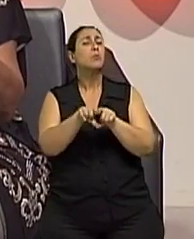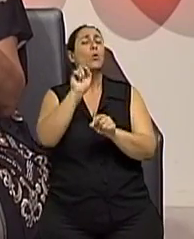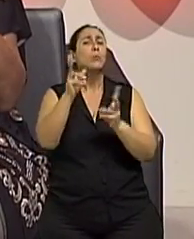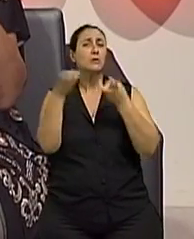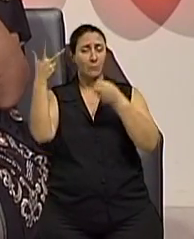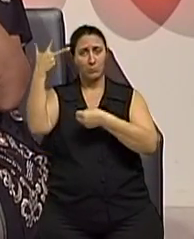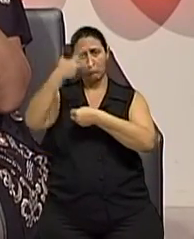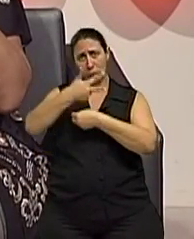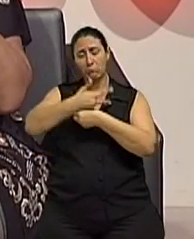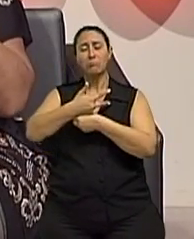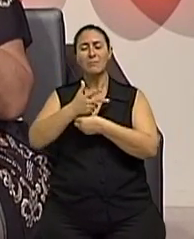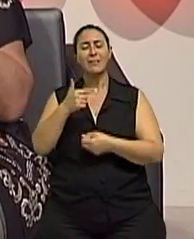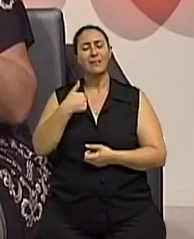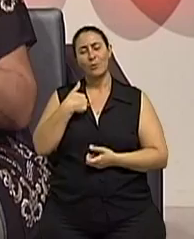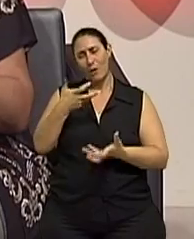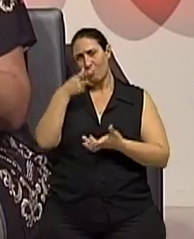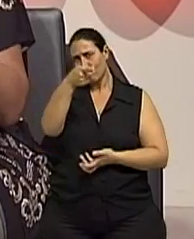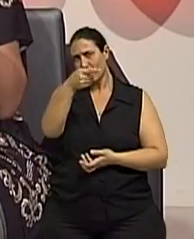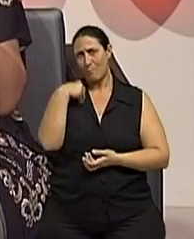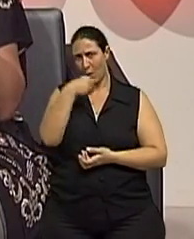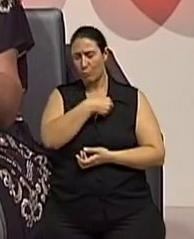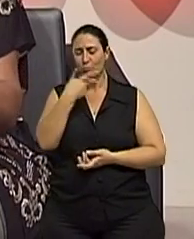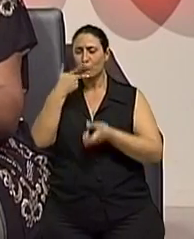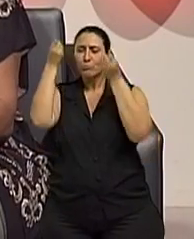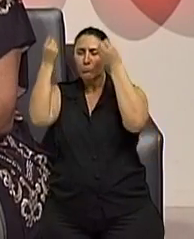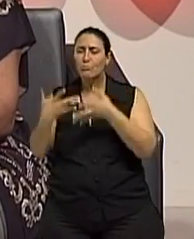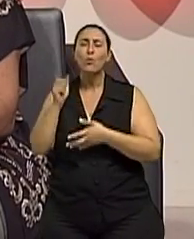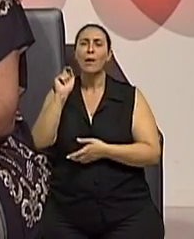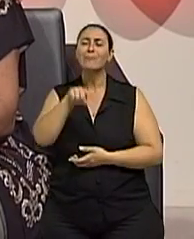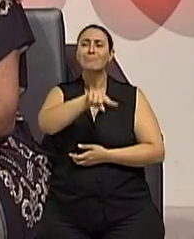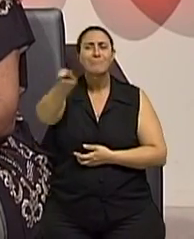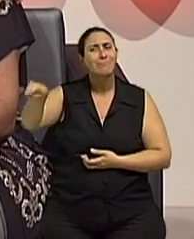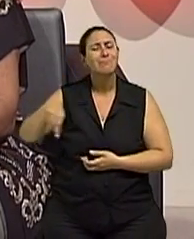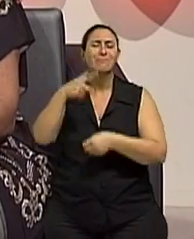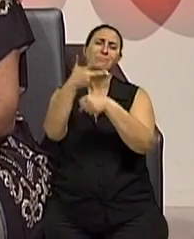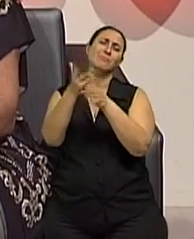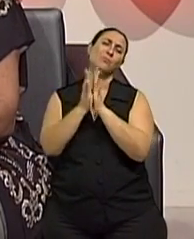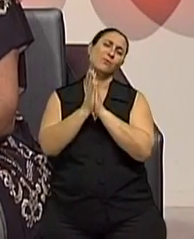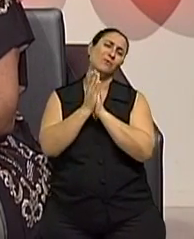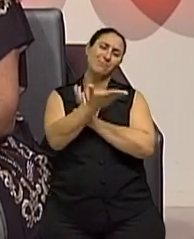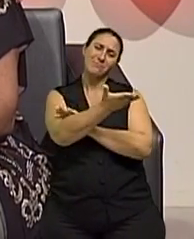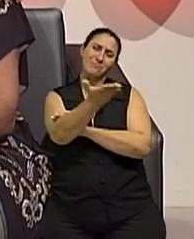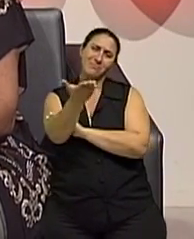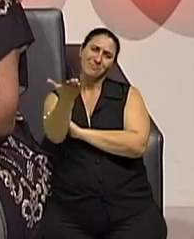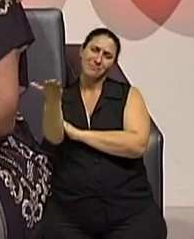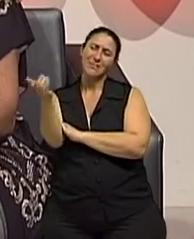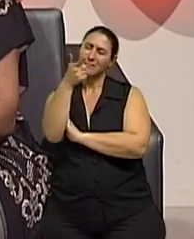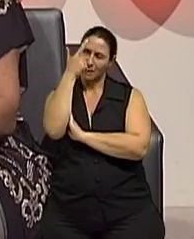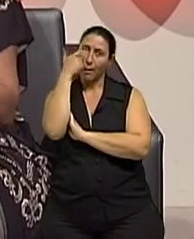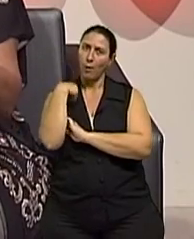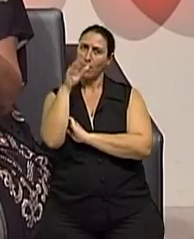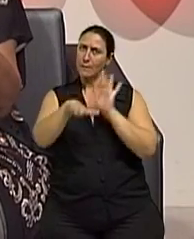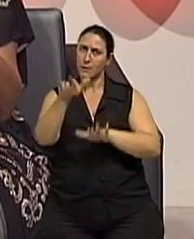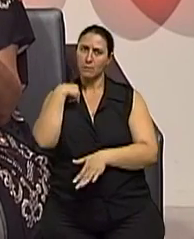idoso. Agora eu quero que o senhor pontue, principalmente para os idosos, meus amigos queridos. Você sabe que eu tenho que puxar a orelha de vez em